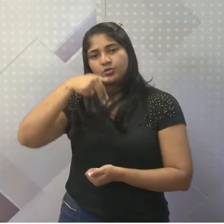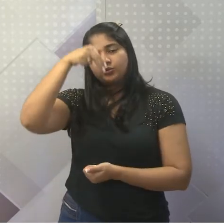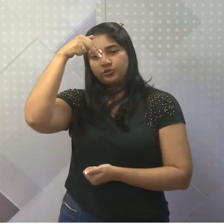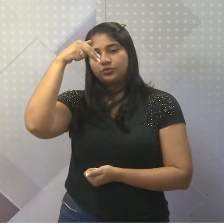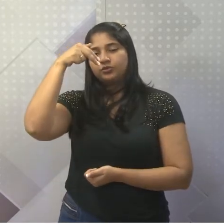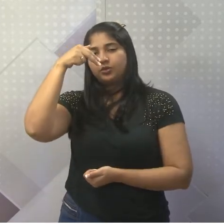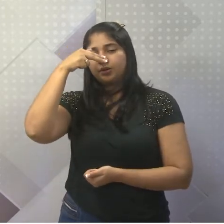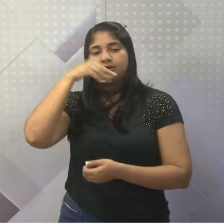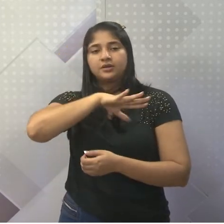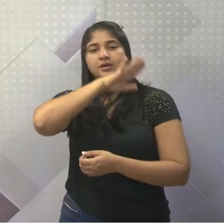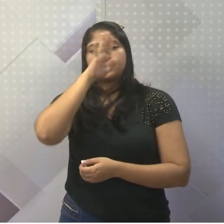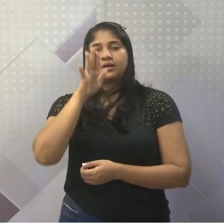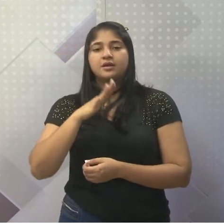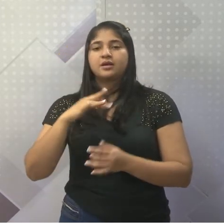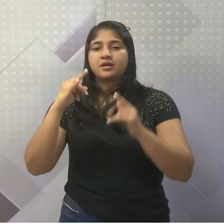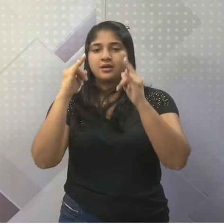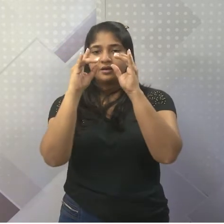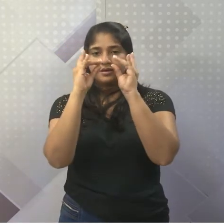do Himalaia.